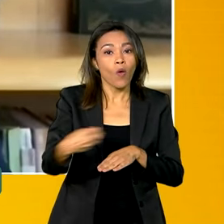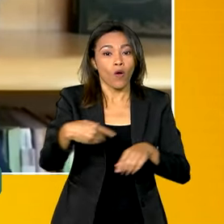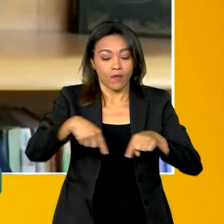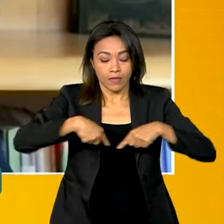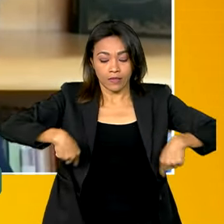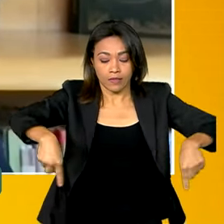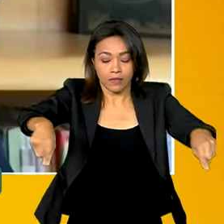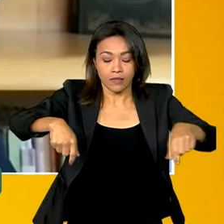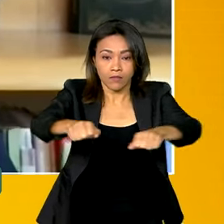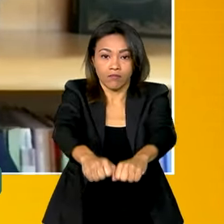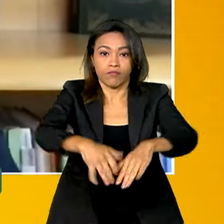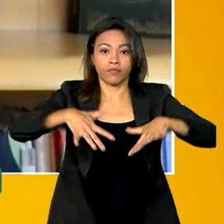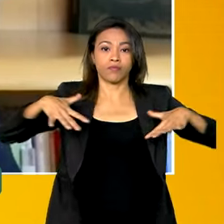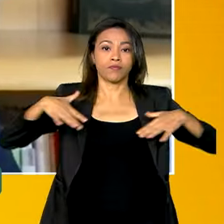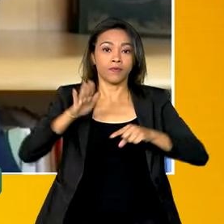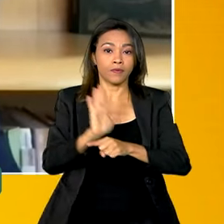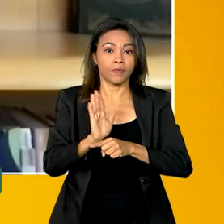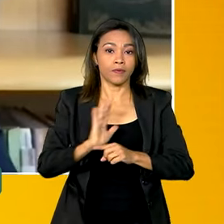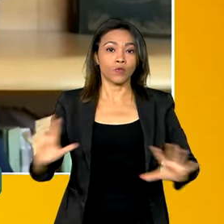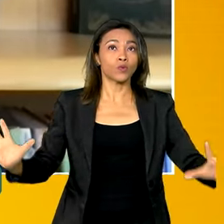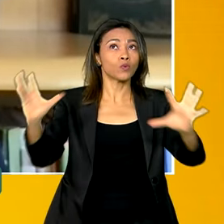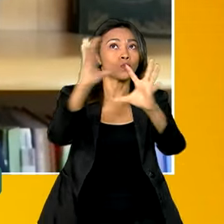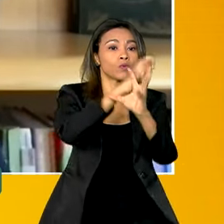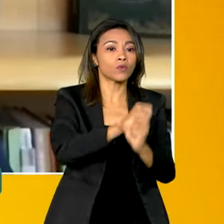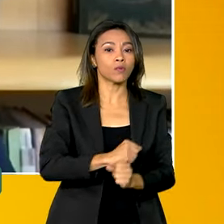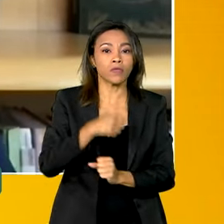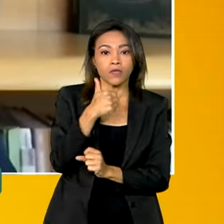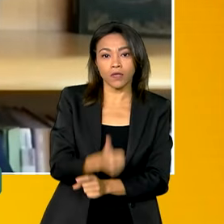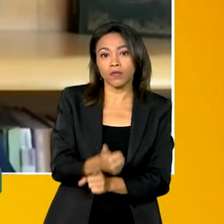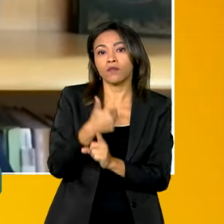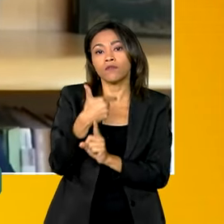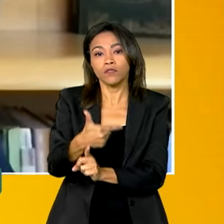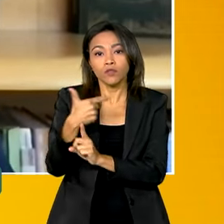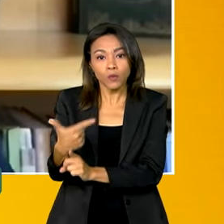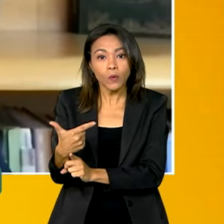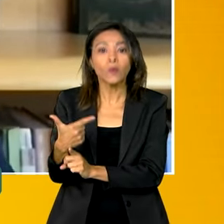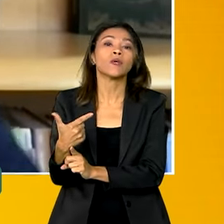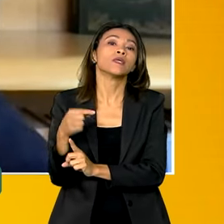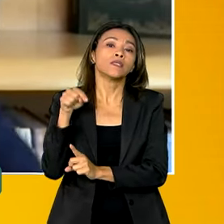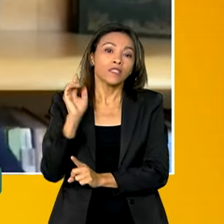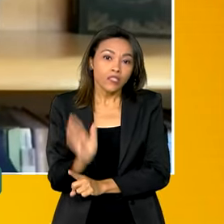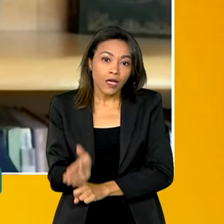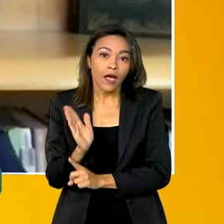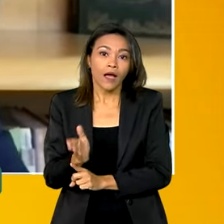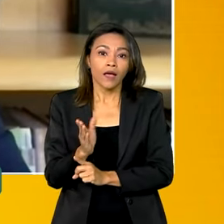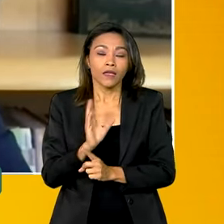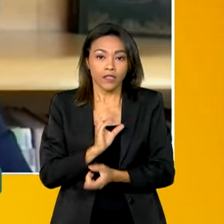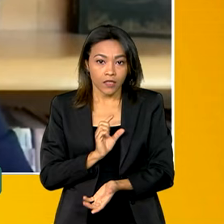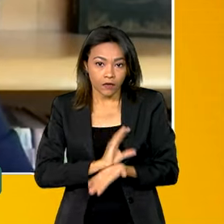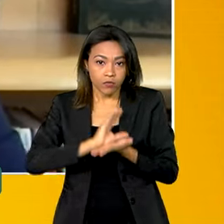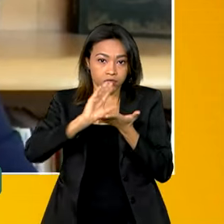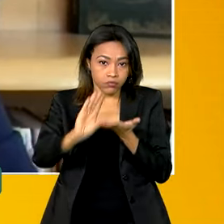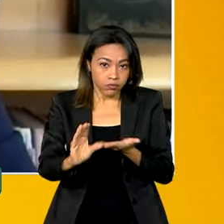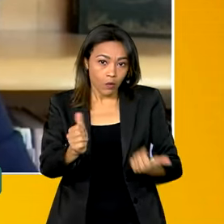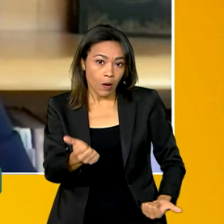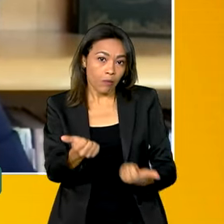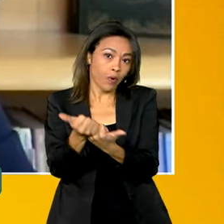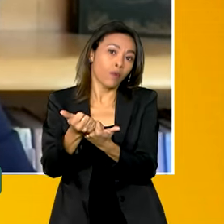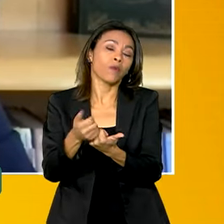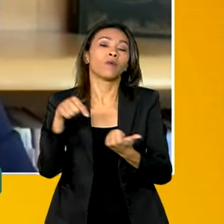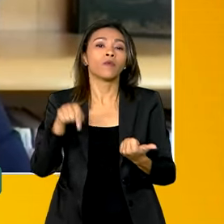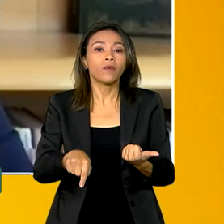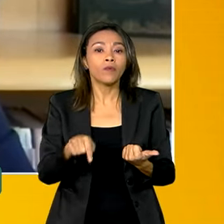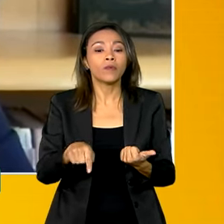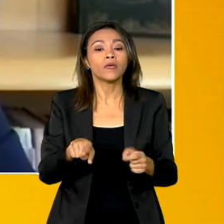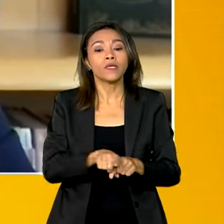cinema, que são 122 salas de cinema, com financiamento do Fundo Setorial do Audiovisual para exibição